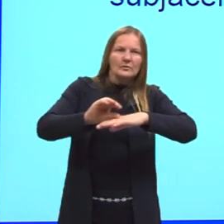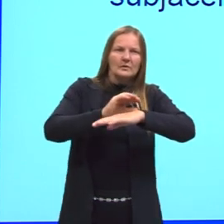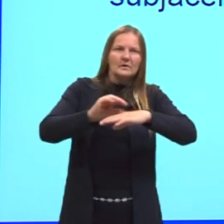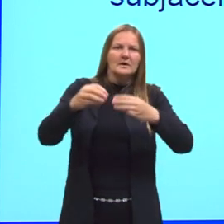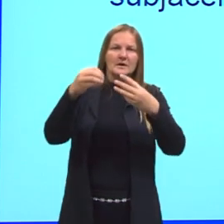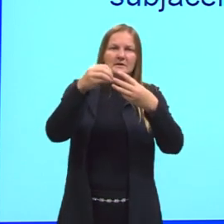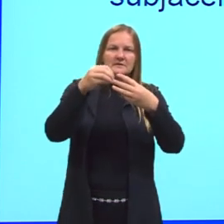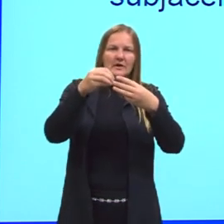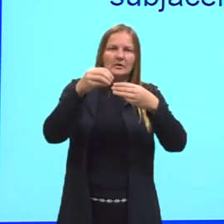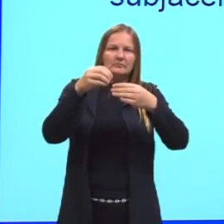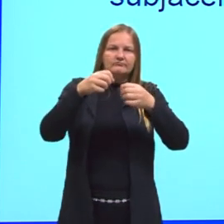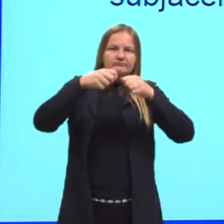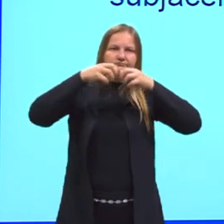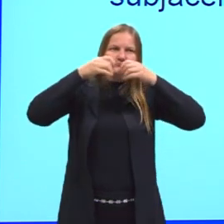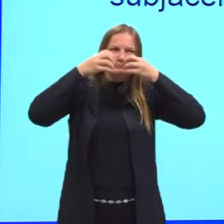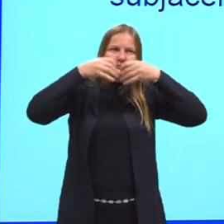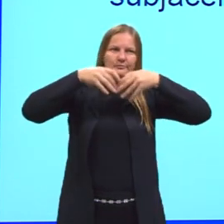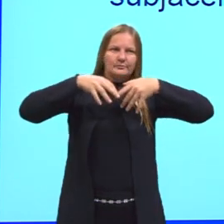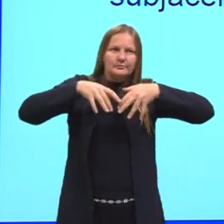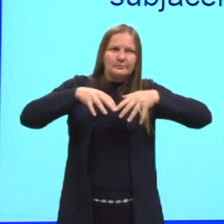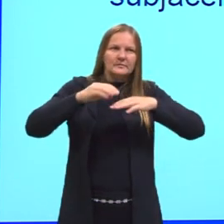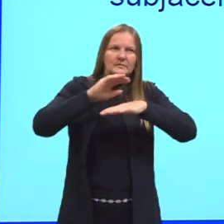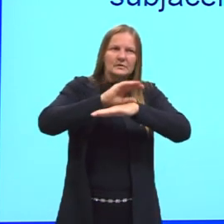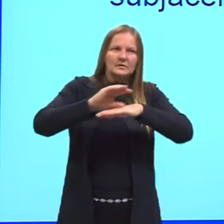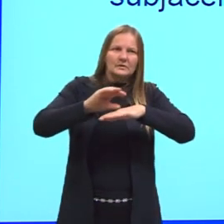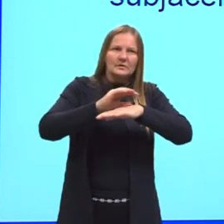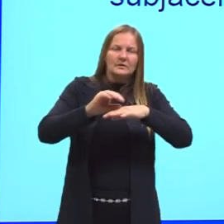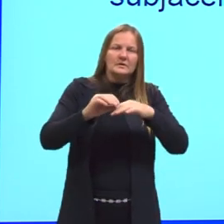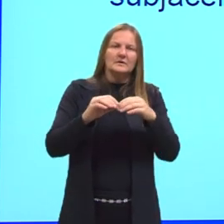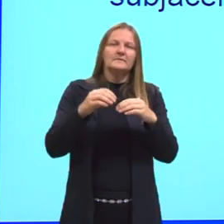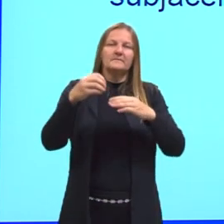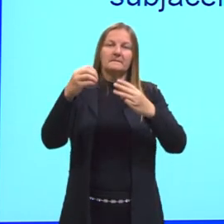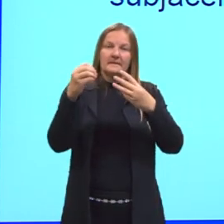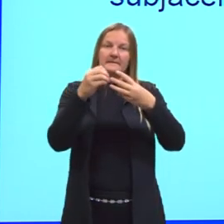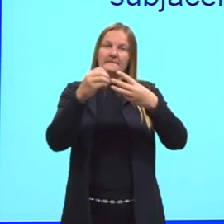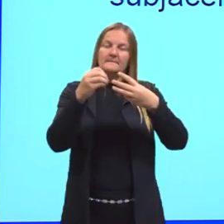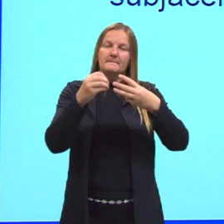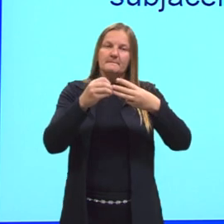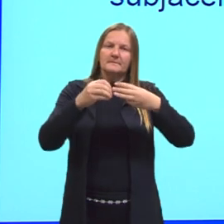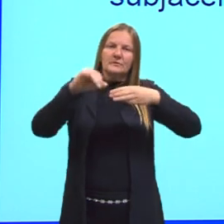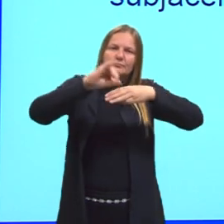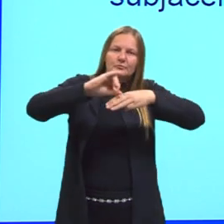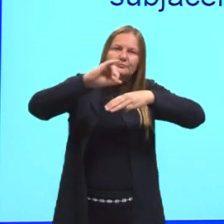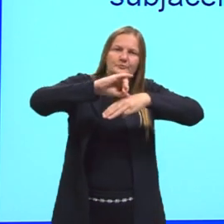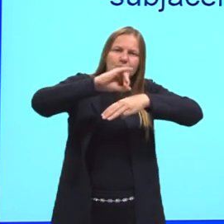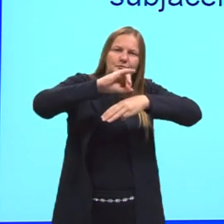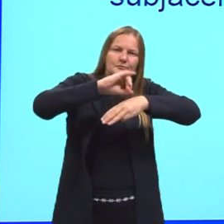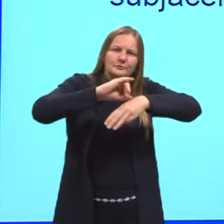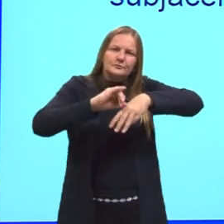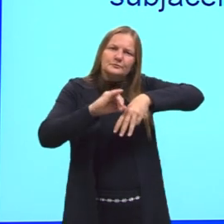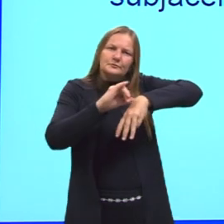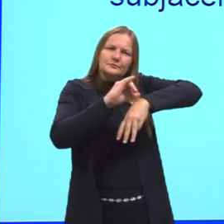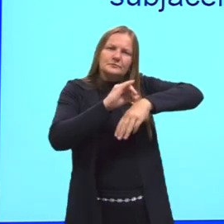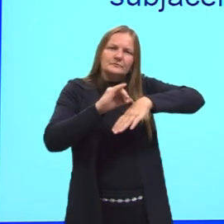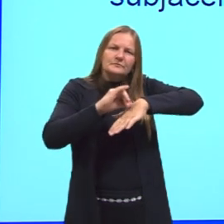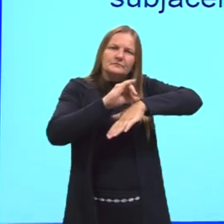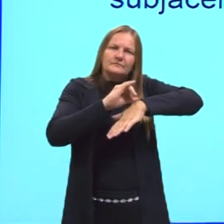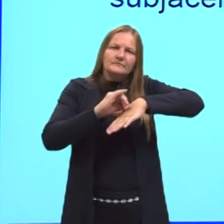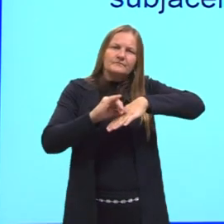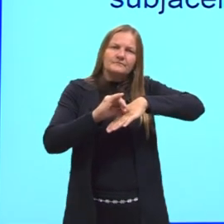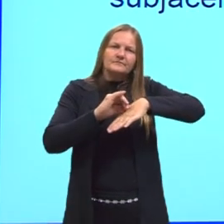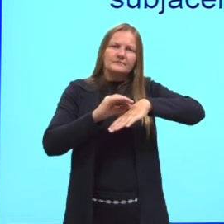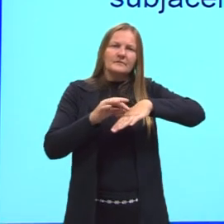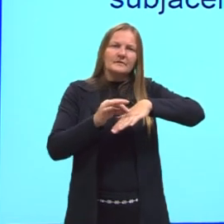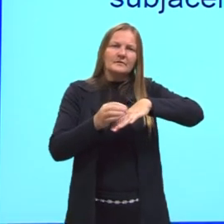só na imagem, essas células mais compridas, justapostas, e entre as quais se